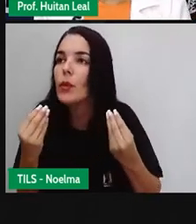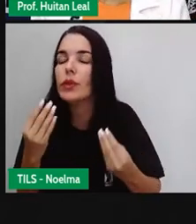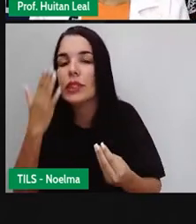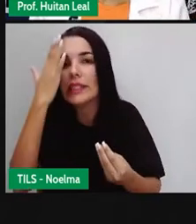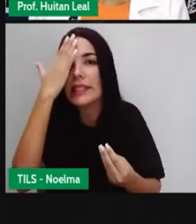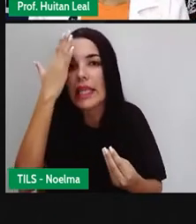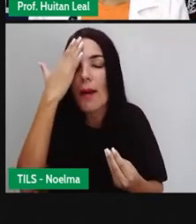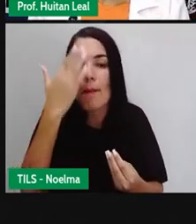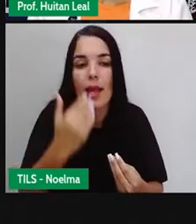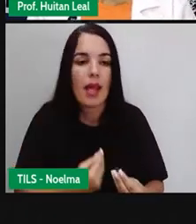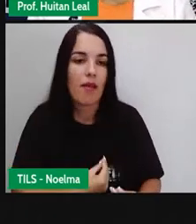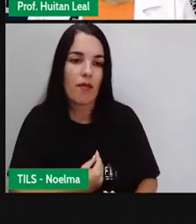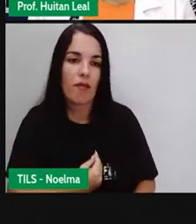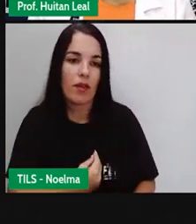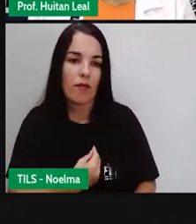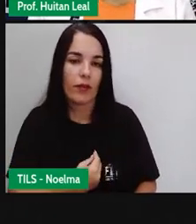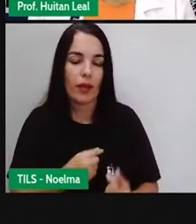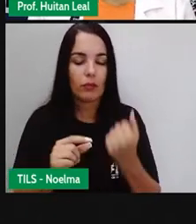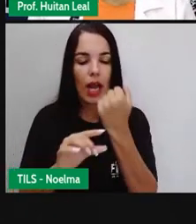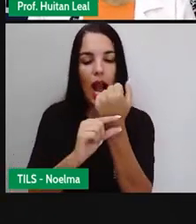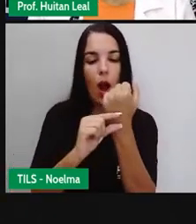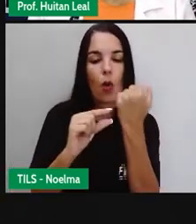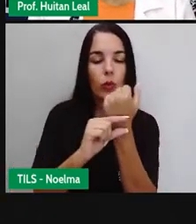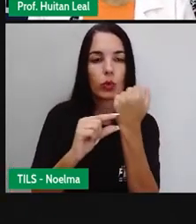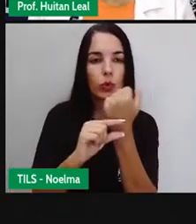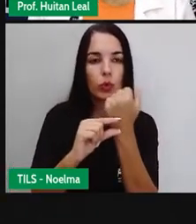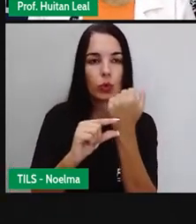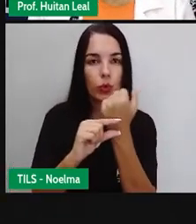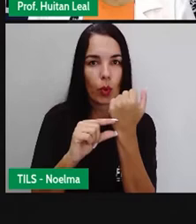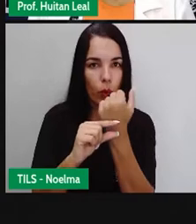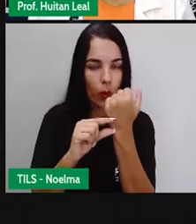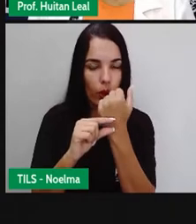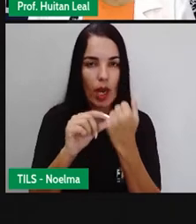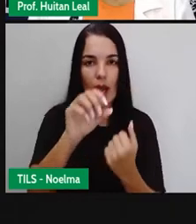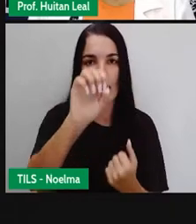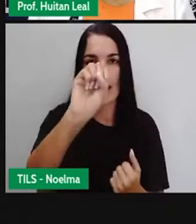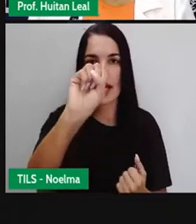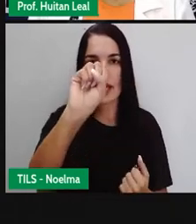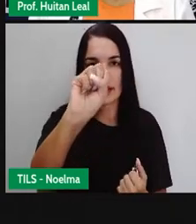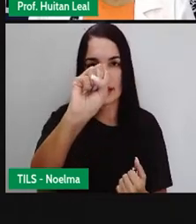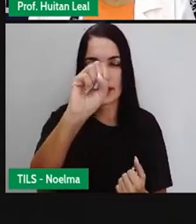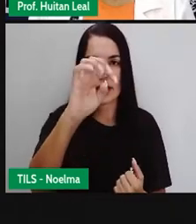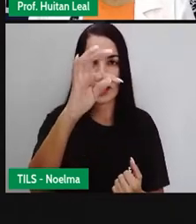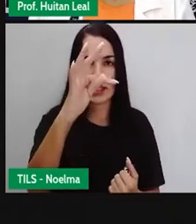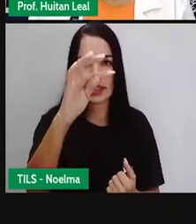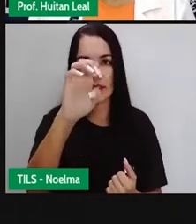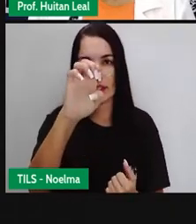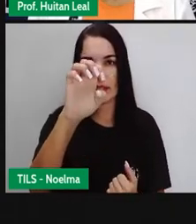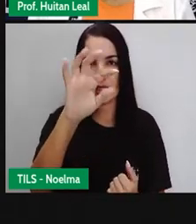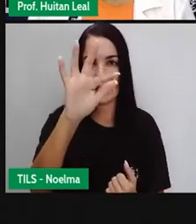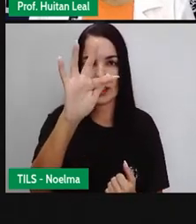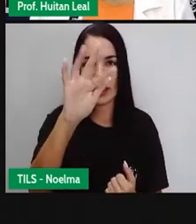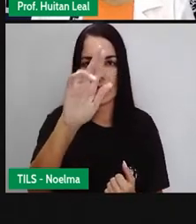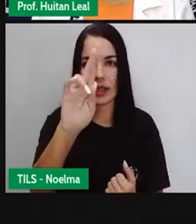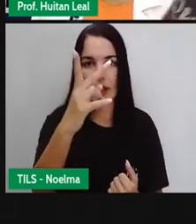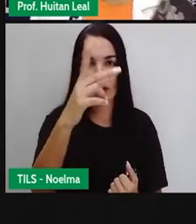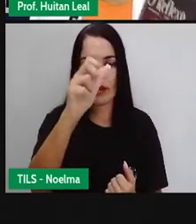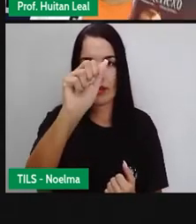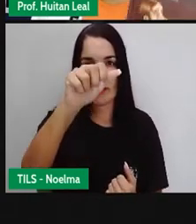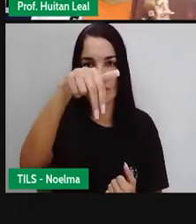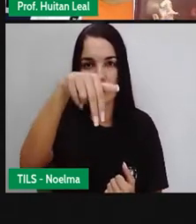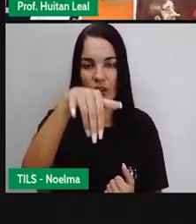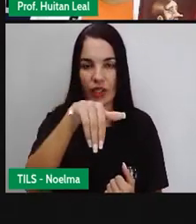escrito por Stephanie Lai, que não é brasileira, é francês, se não me engano, não é?